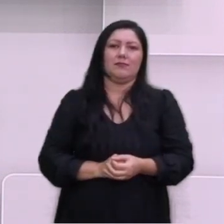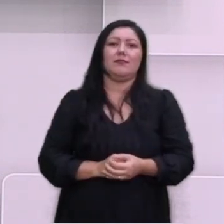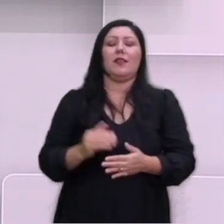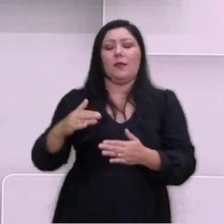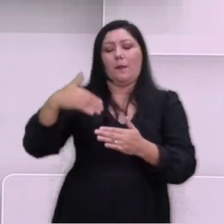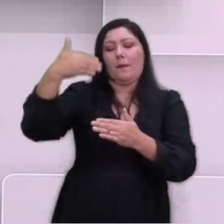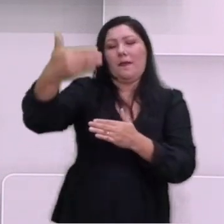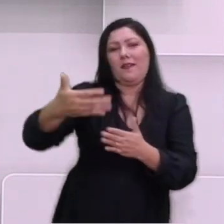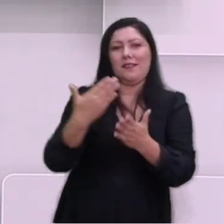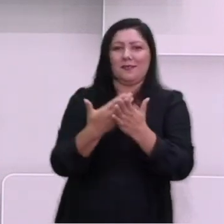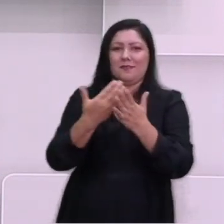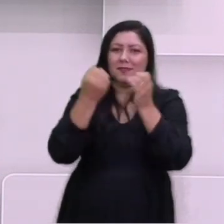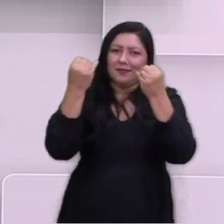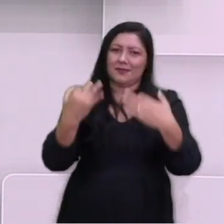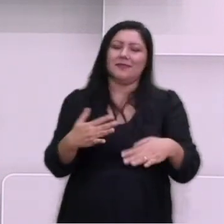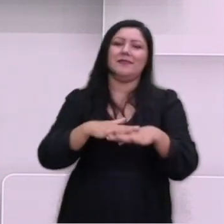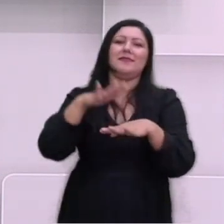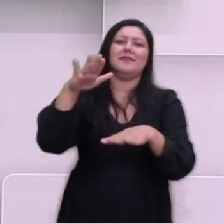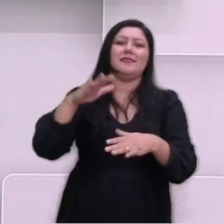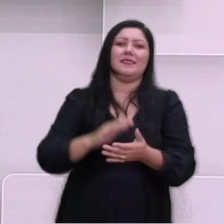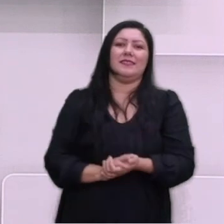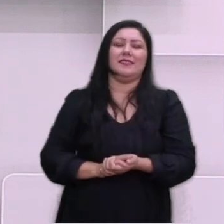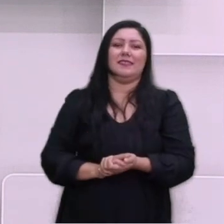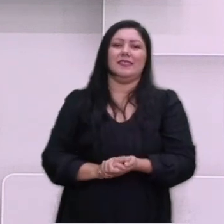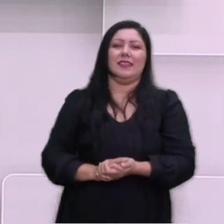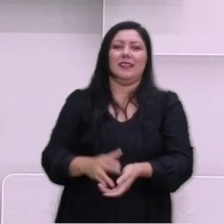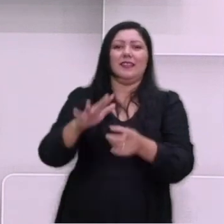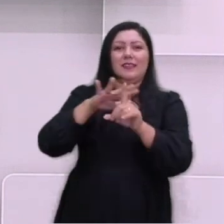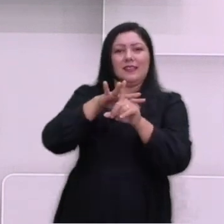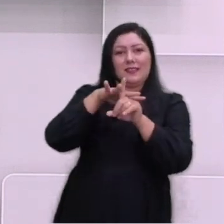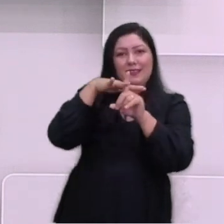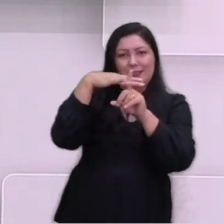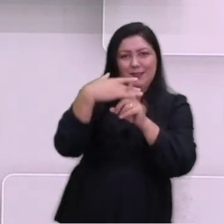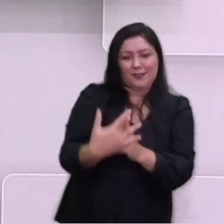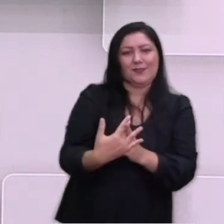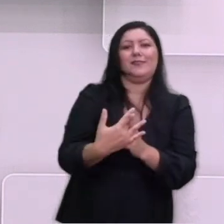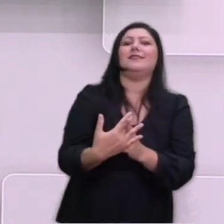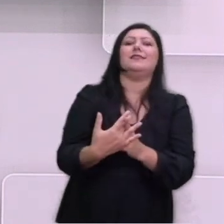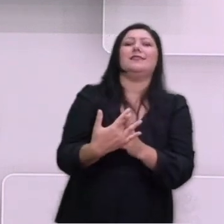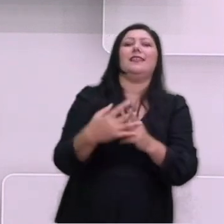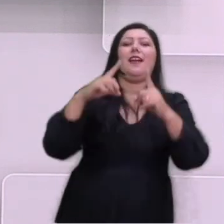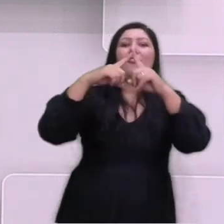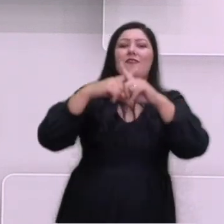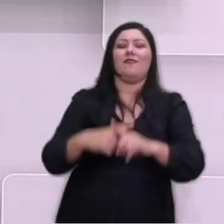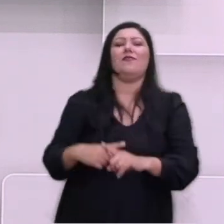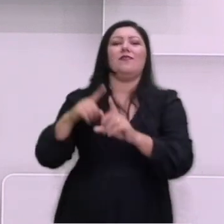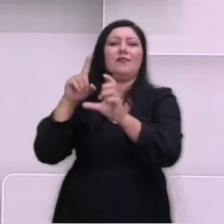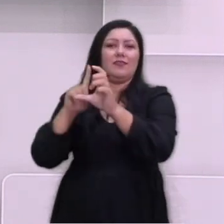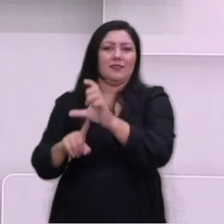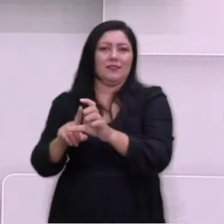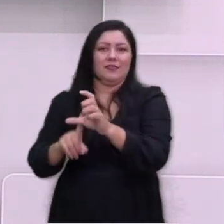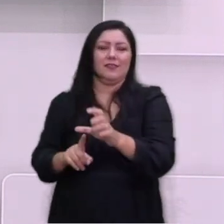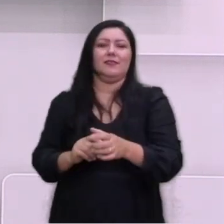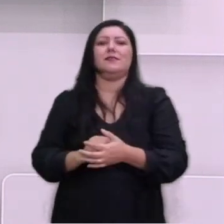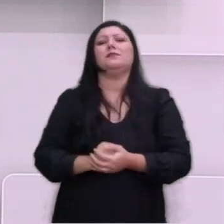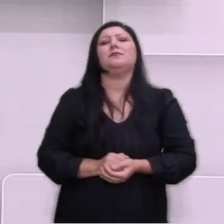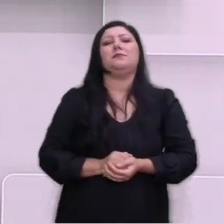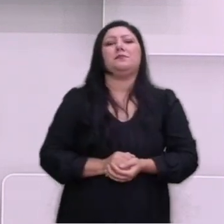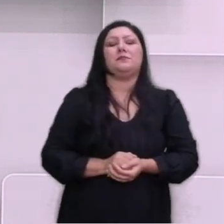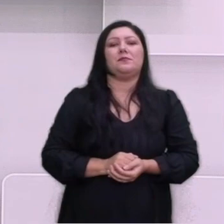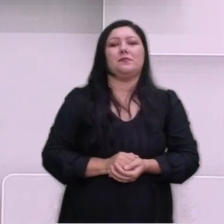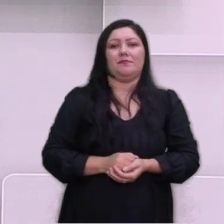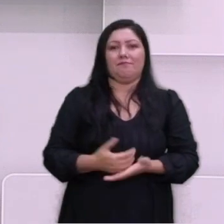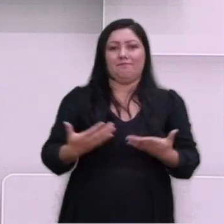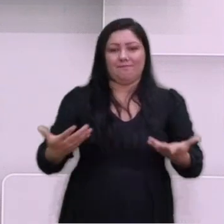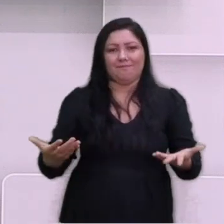nossa próxima aula, socialismo versus comunismo, ou seja, a